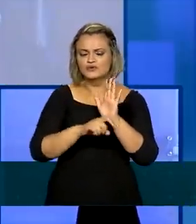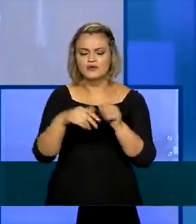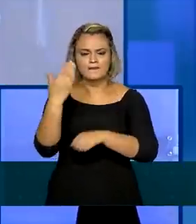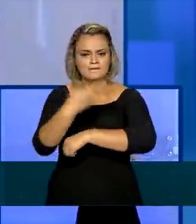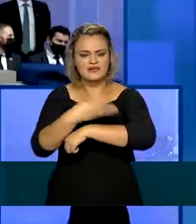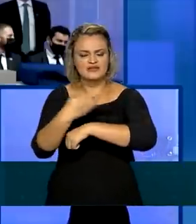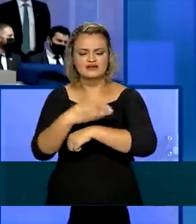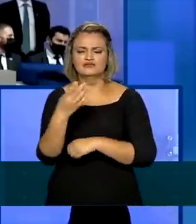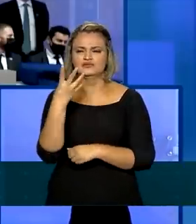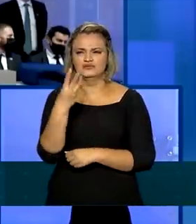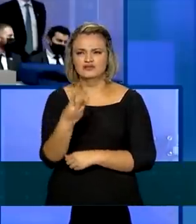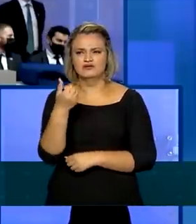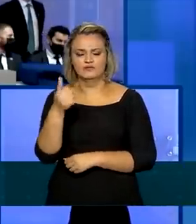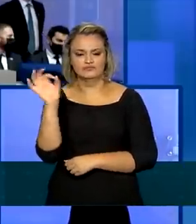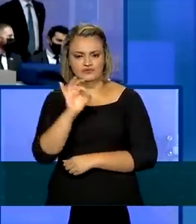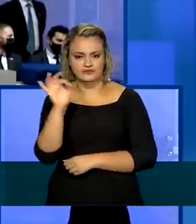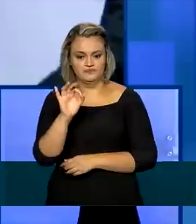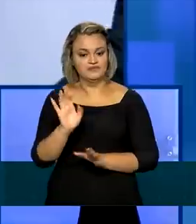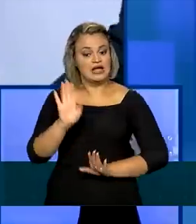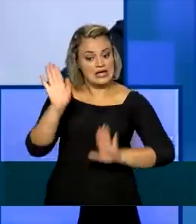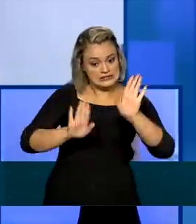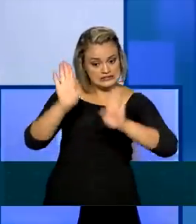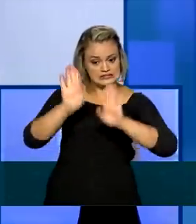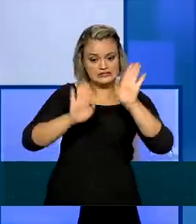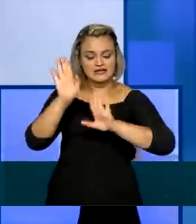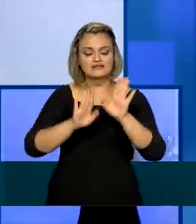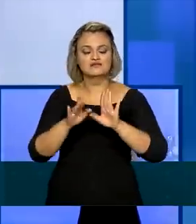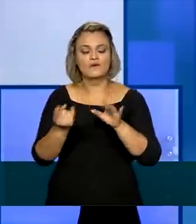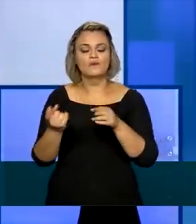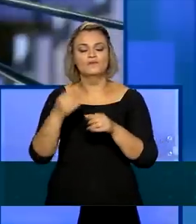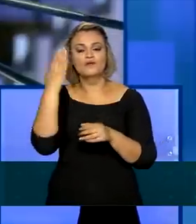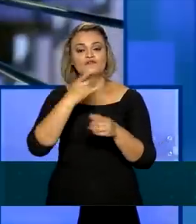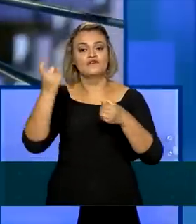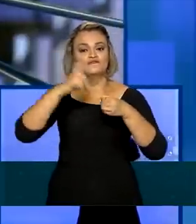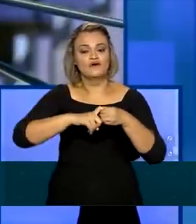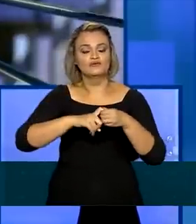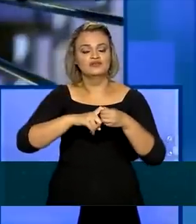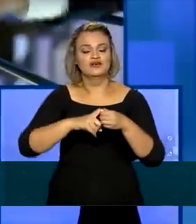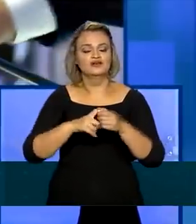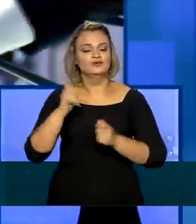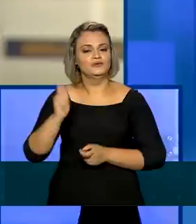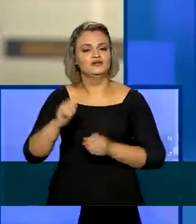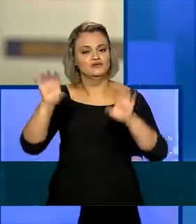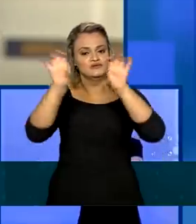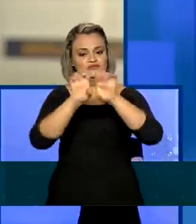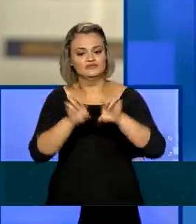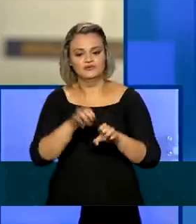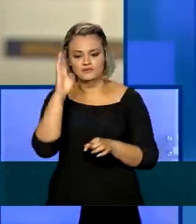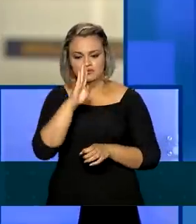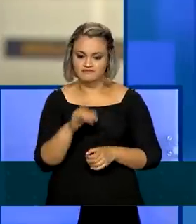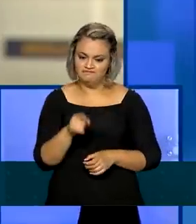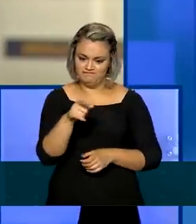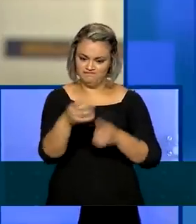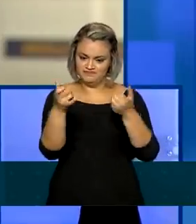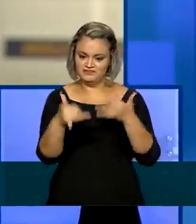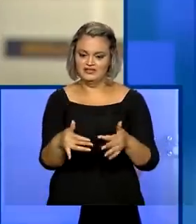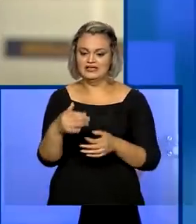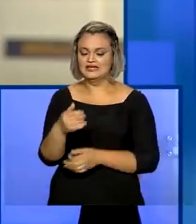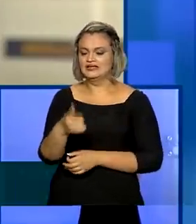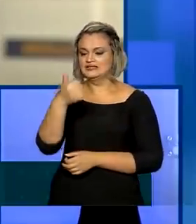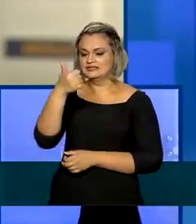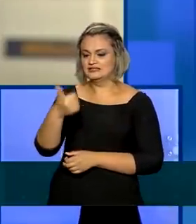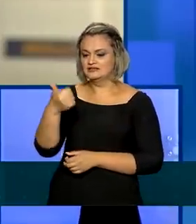,31%. A licitação marcou a retomada de leilões de infraestrutura de transporte no país. Esses 116